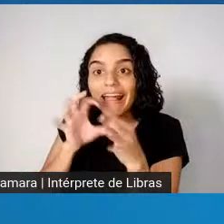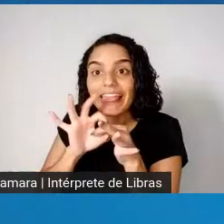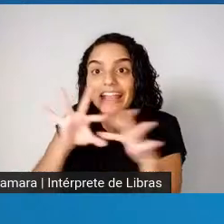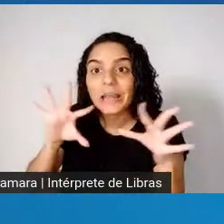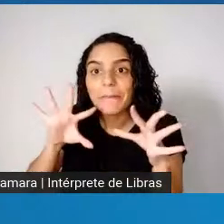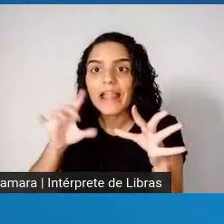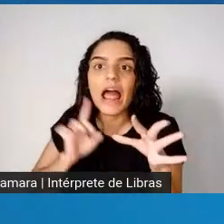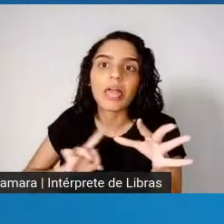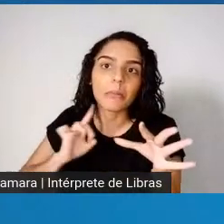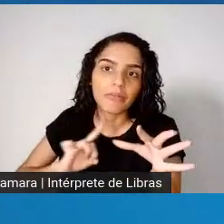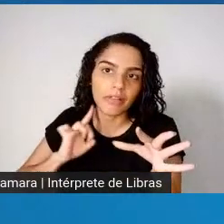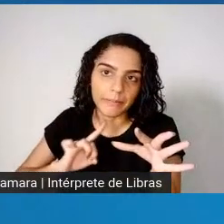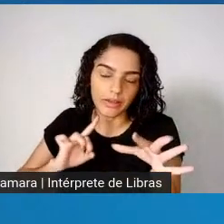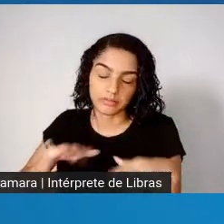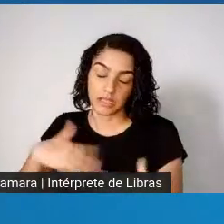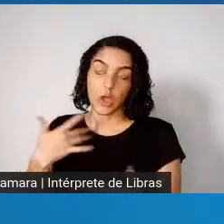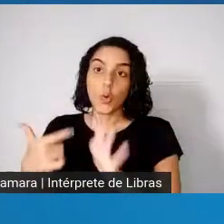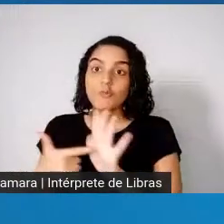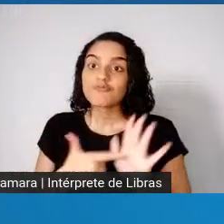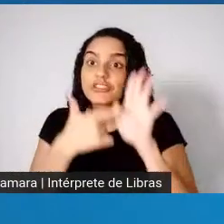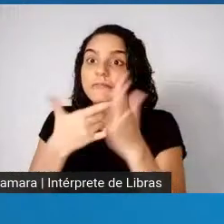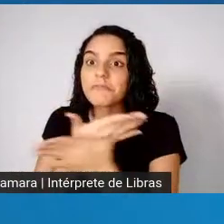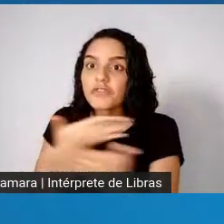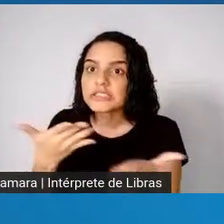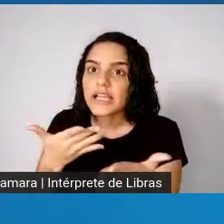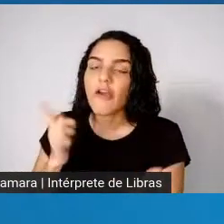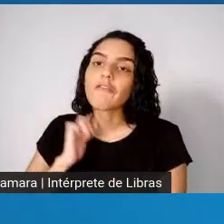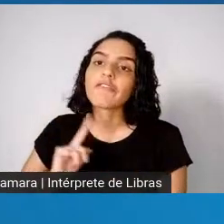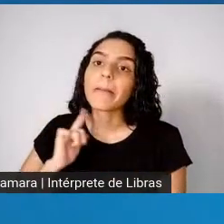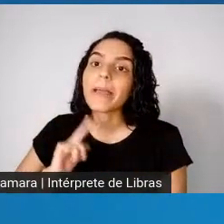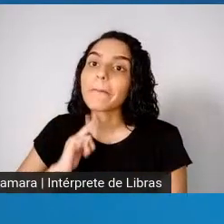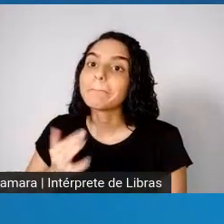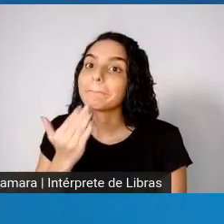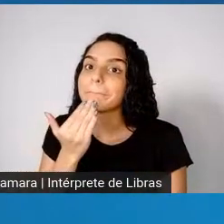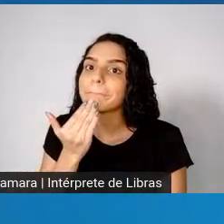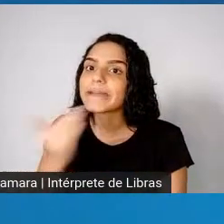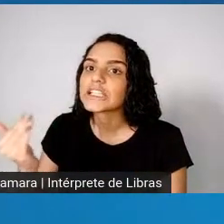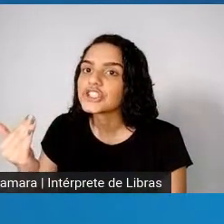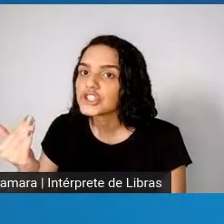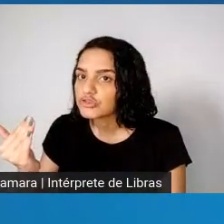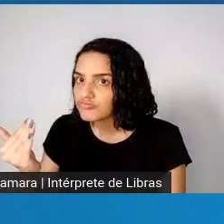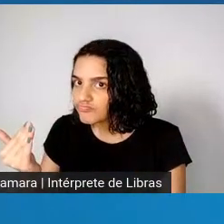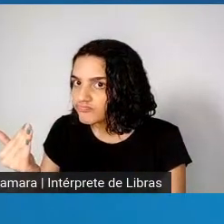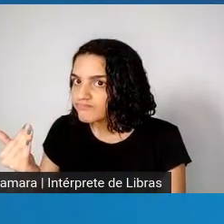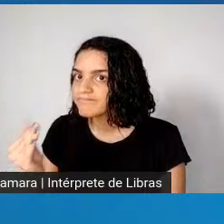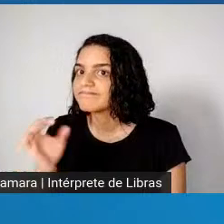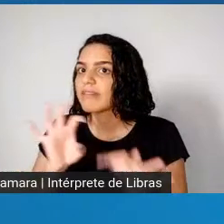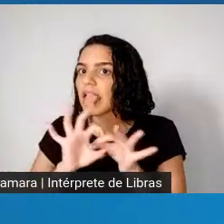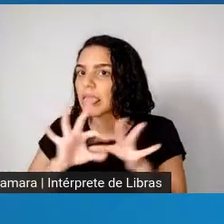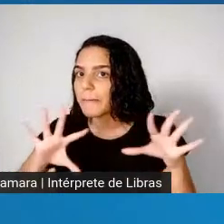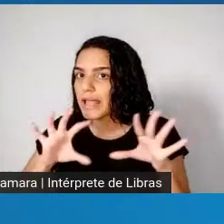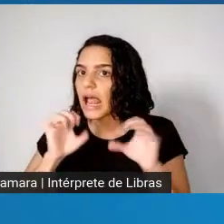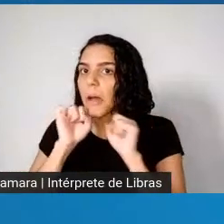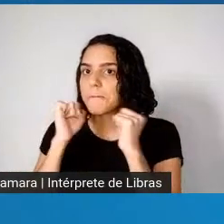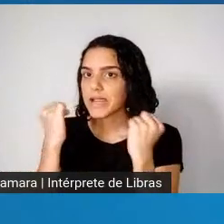bolsonarista, quero dizer aqui, o Flamengo pediu para botar a gente no estádio, se deve ou não